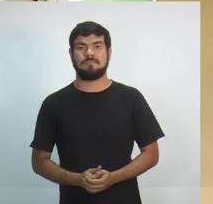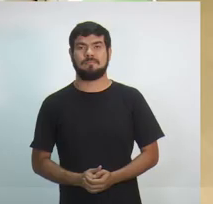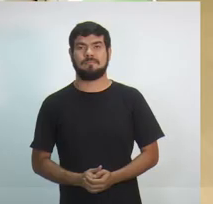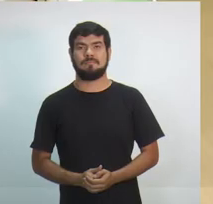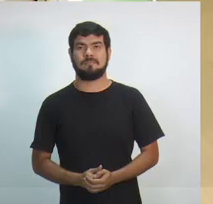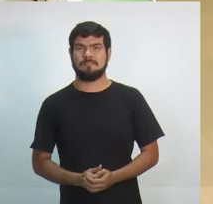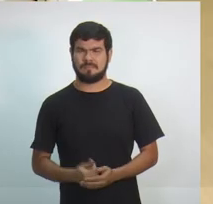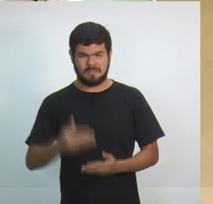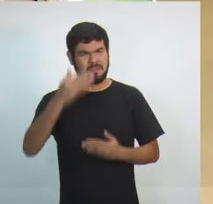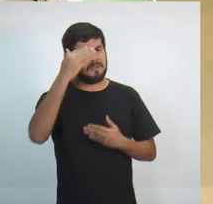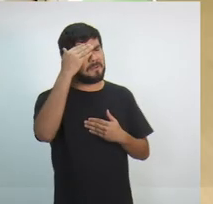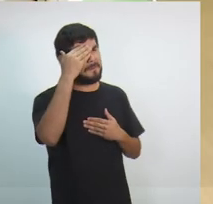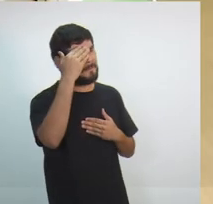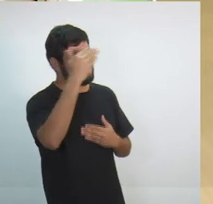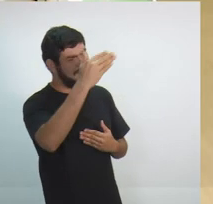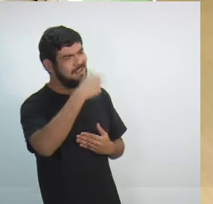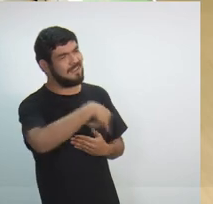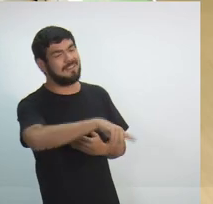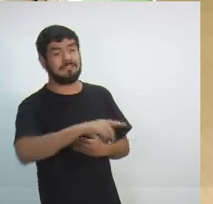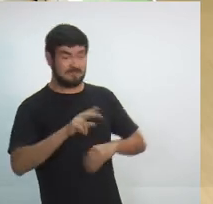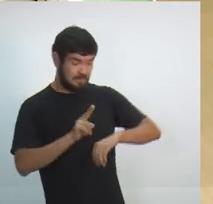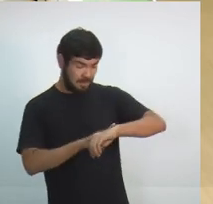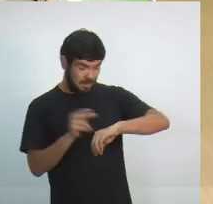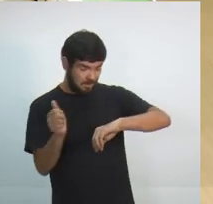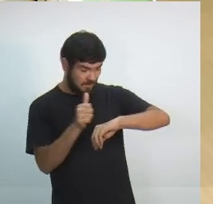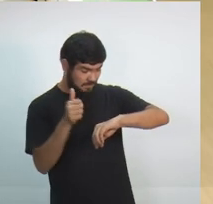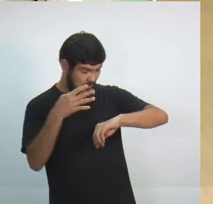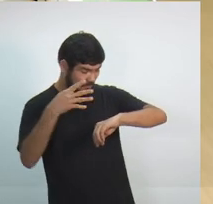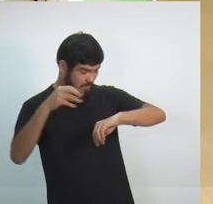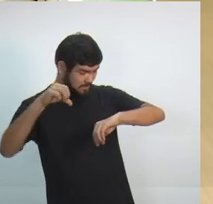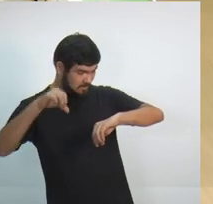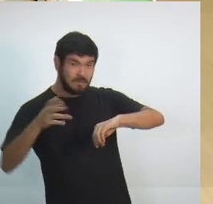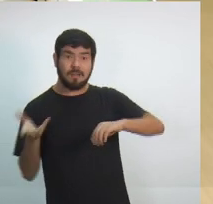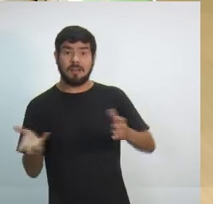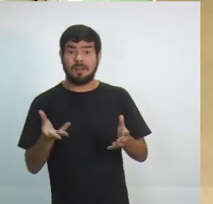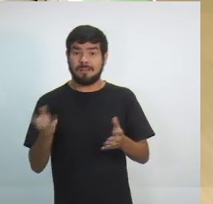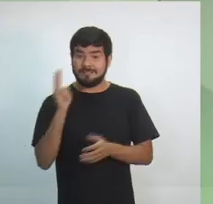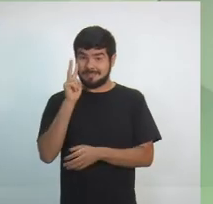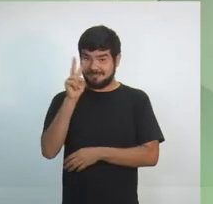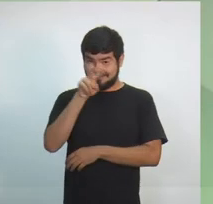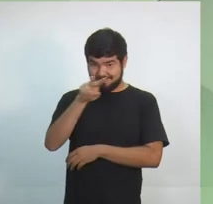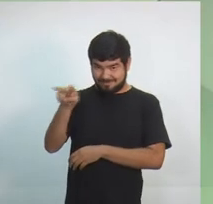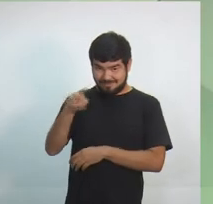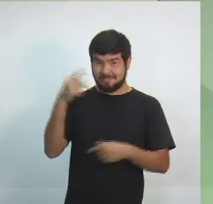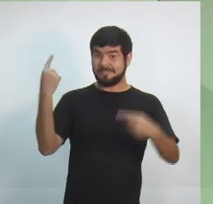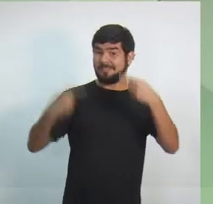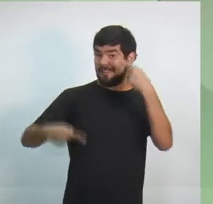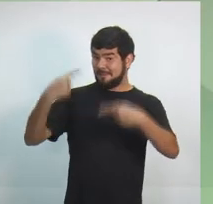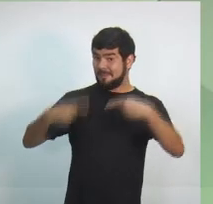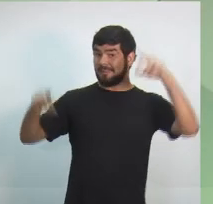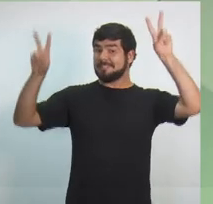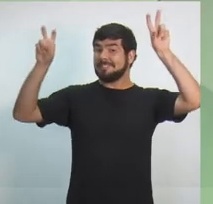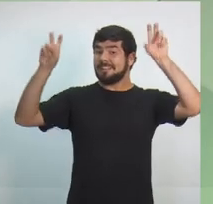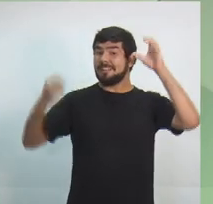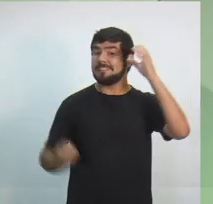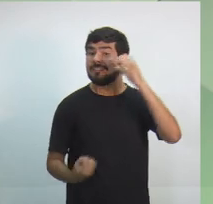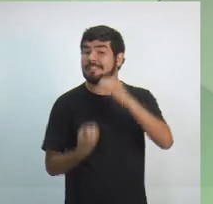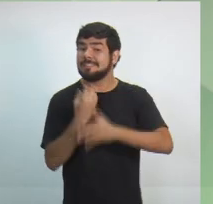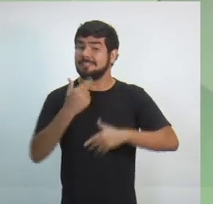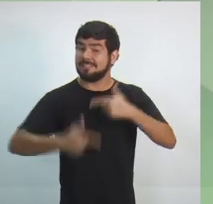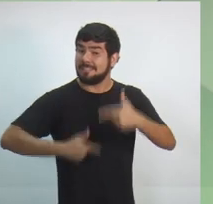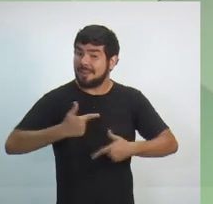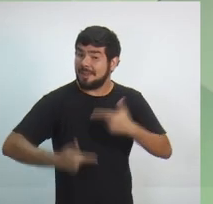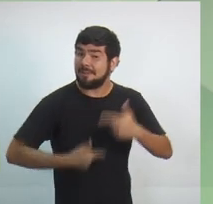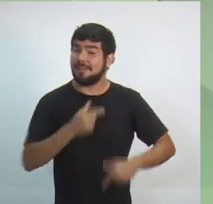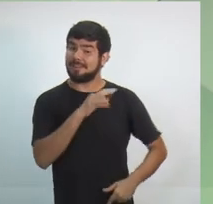Muito obrigada, candidato Wilson Lima. São 11 horas e 49 minutos. Você acompanha o nosso debate temático sobre geração de emprego e